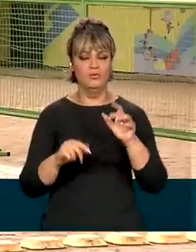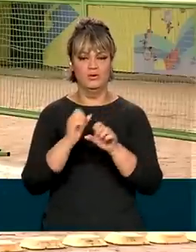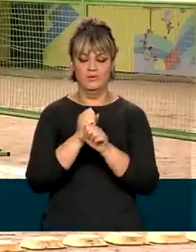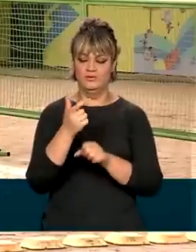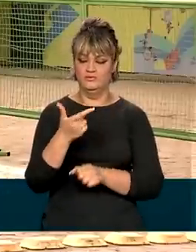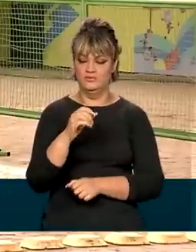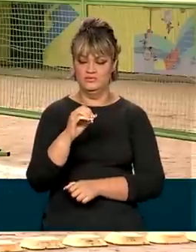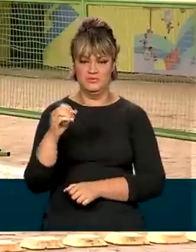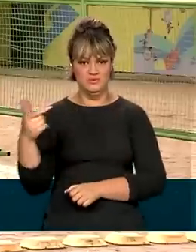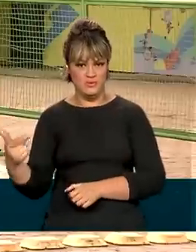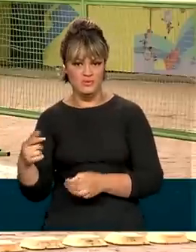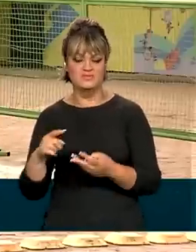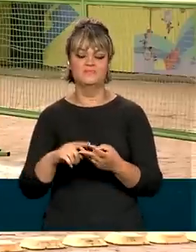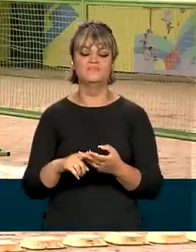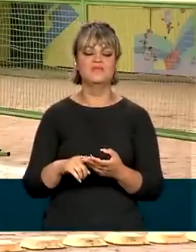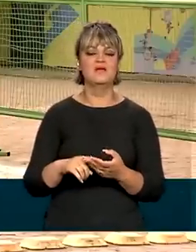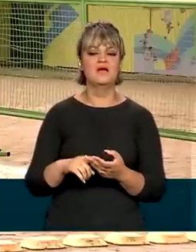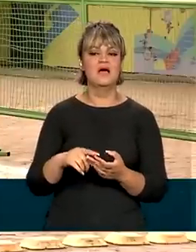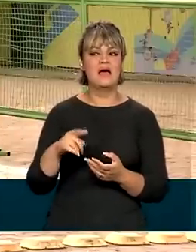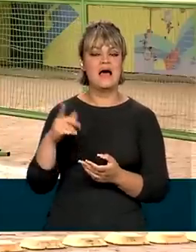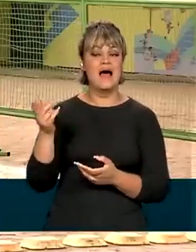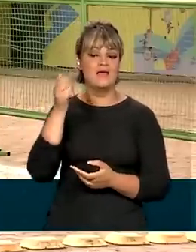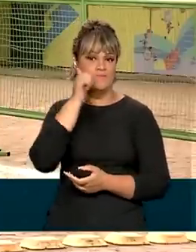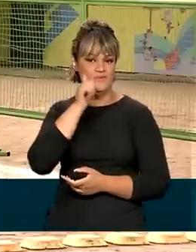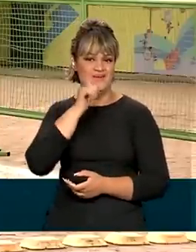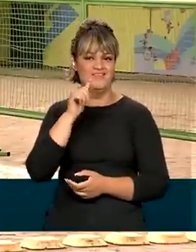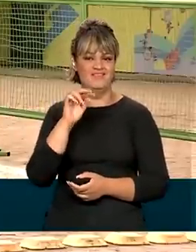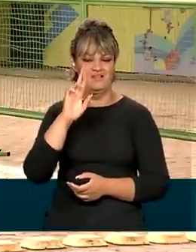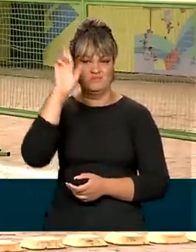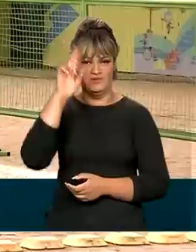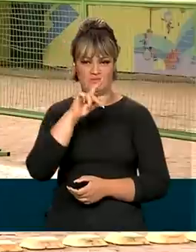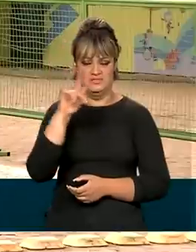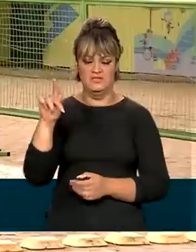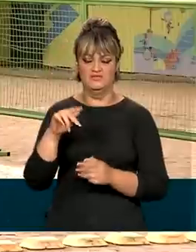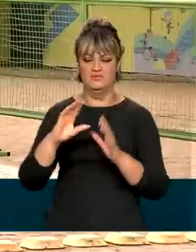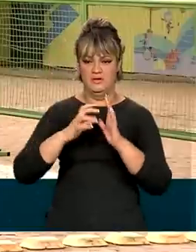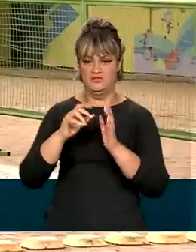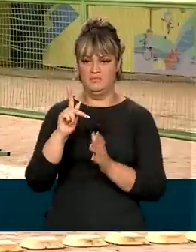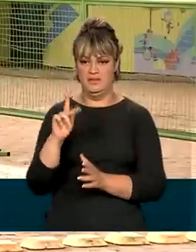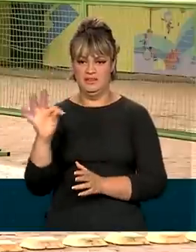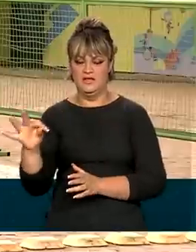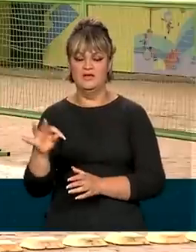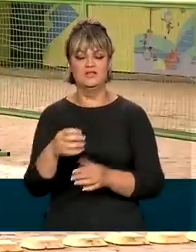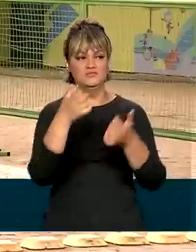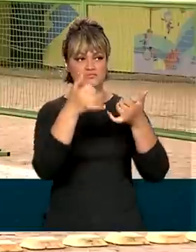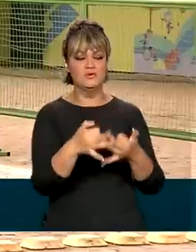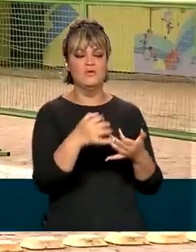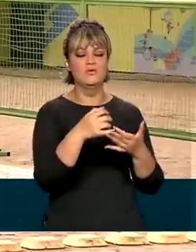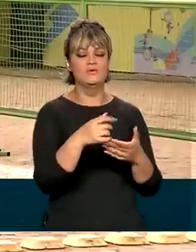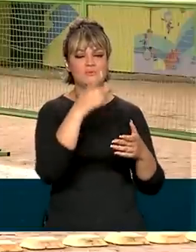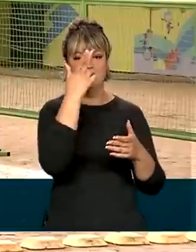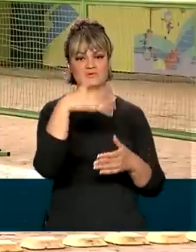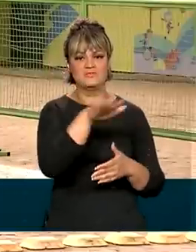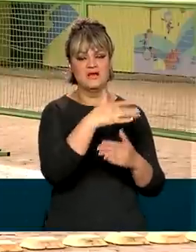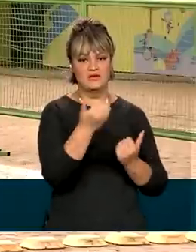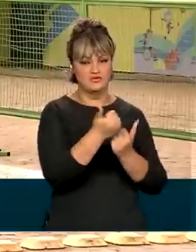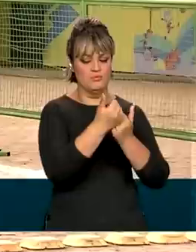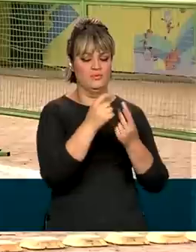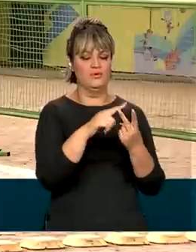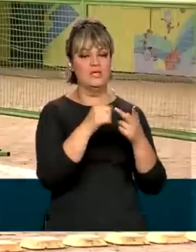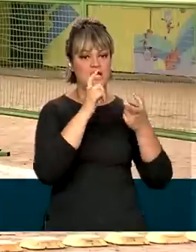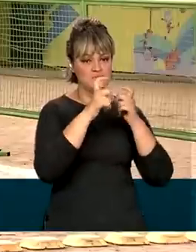PT, Glaze Hoffman, primeiro devem vir para cá o pessoal de apoio e também administrativo. Só depois